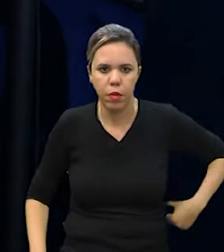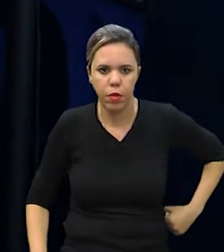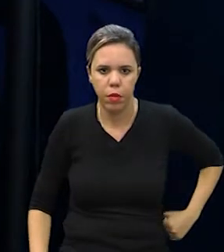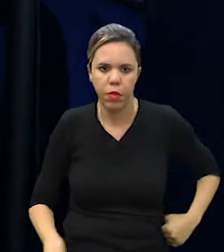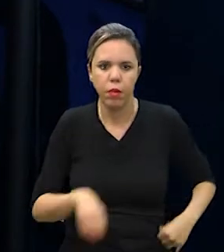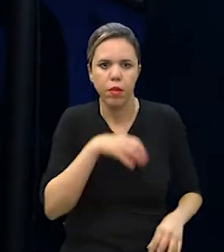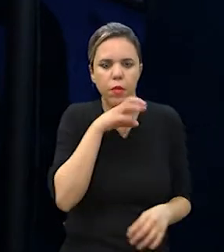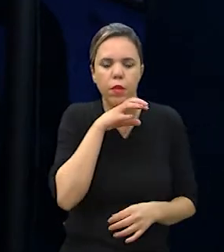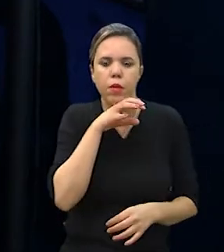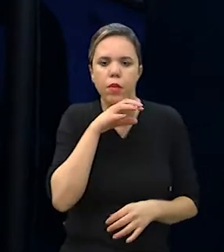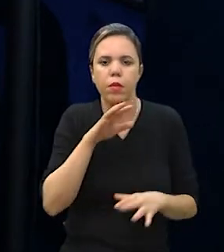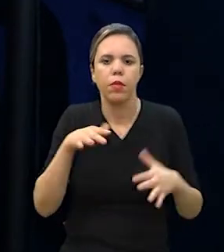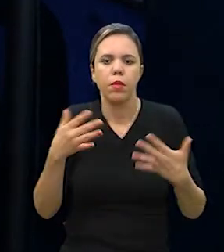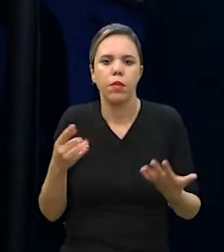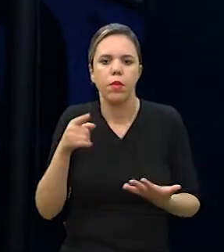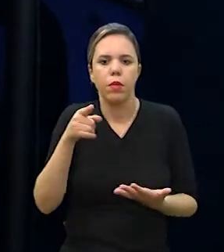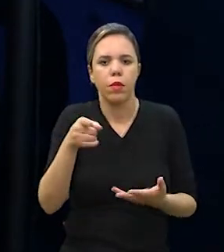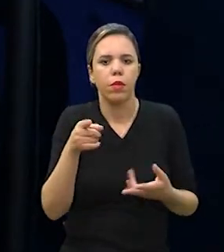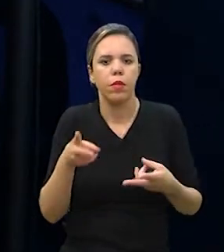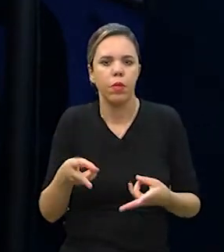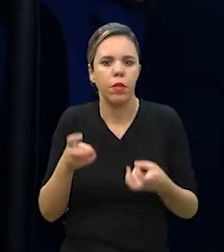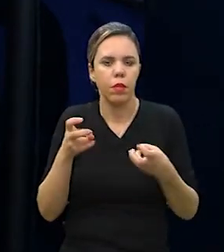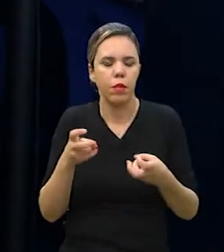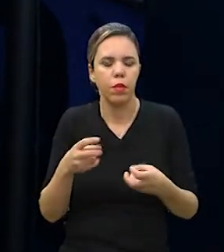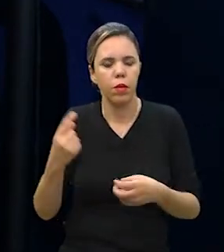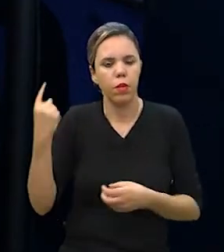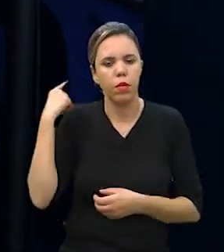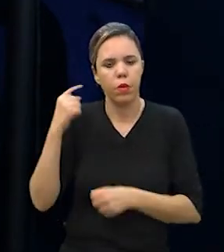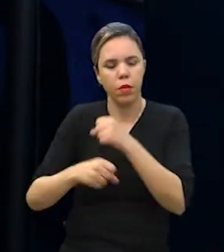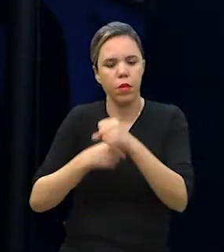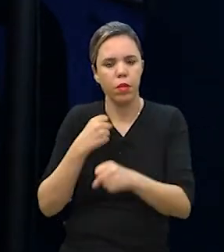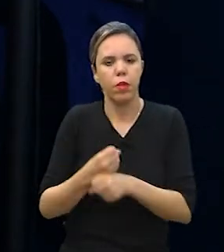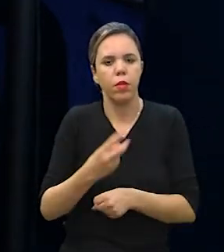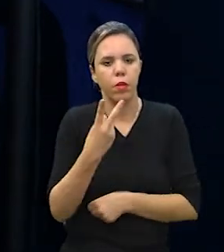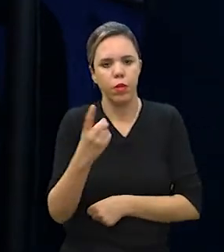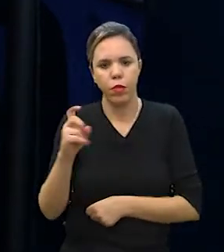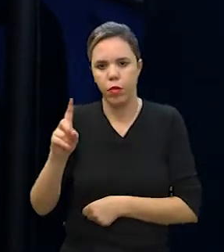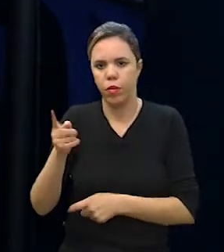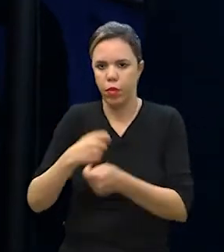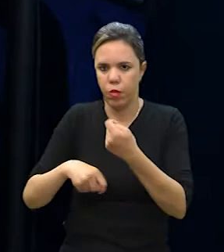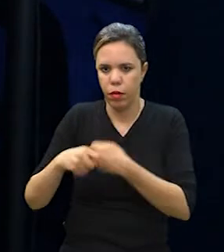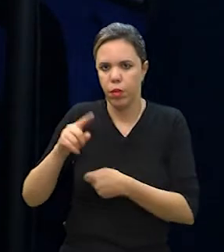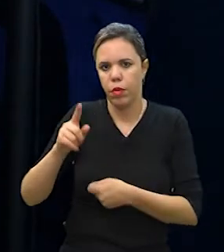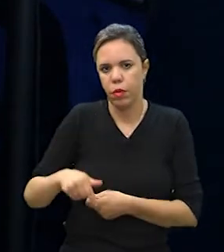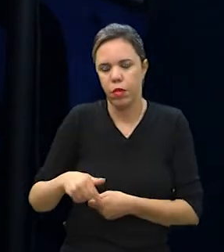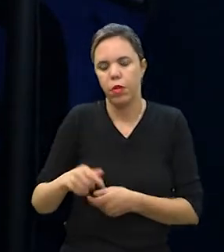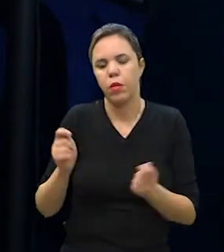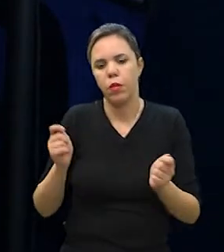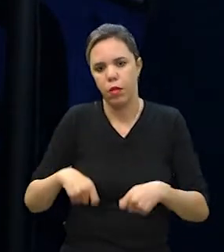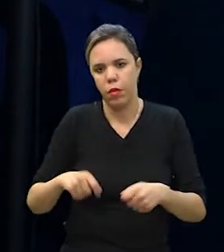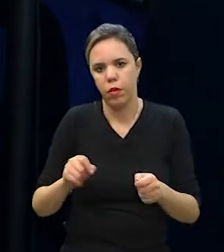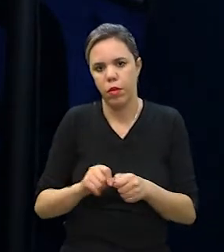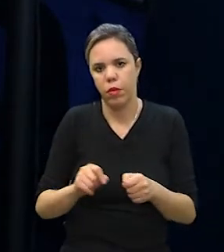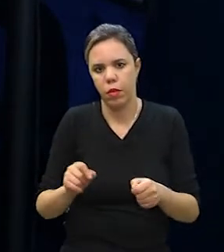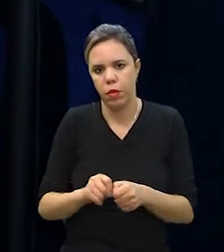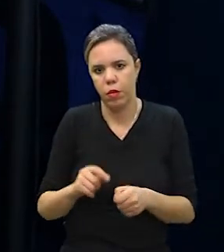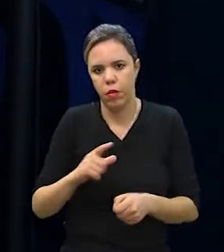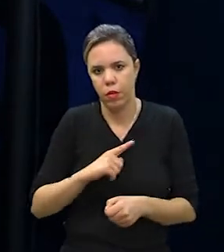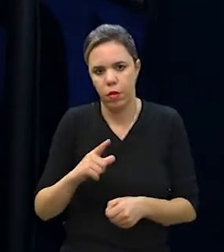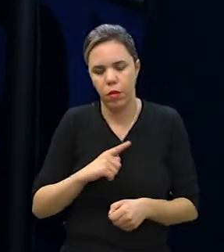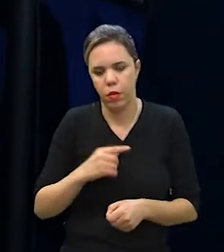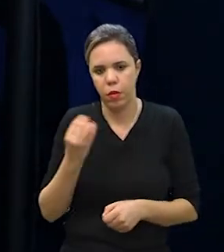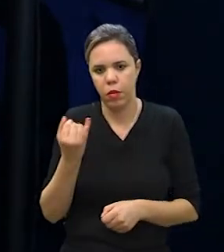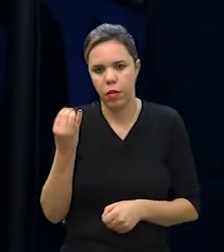natural para o seu pet. Quando vocês perceberam lá em 2015 que isso era um negócio e que poderia